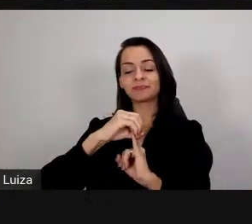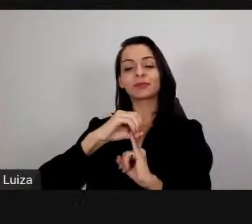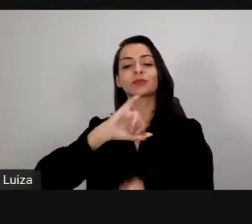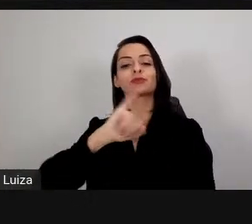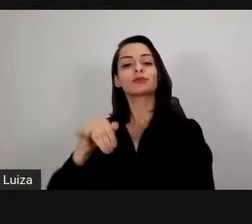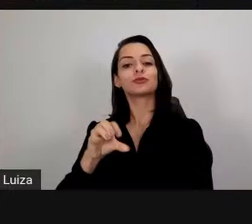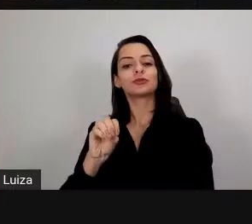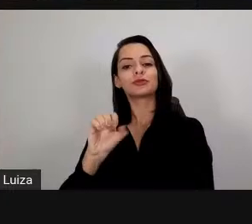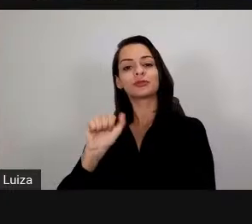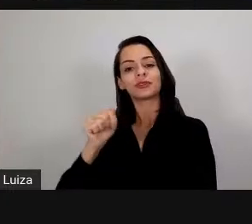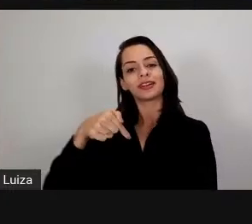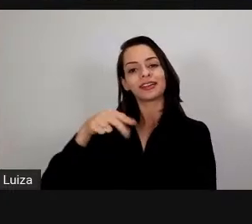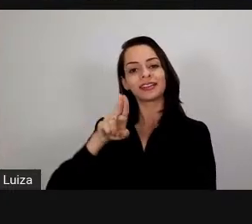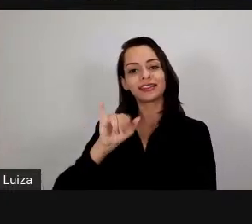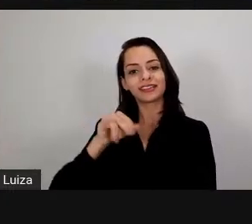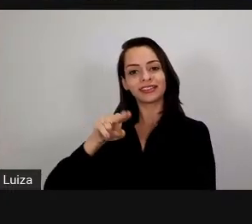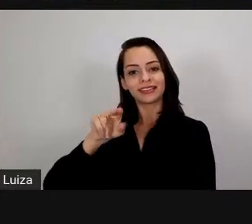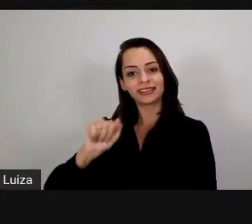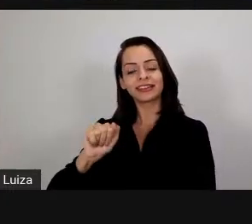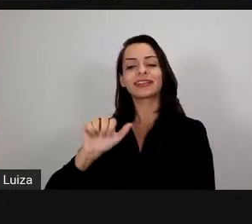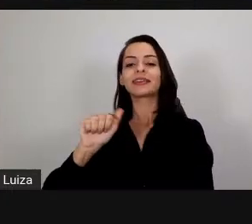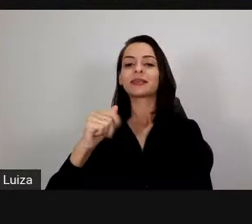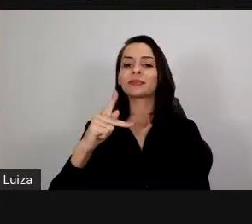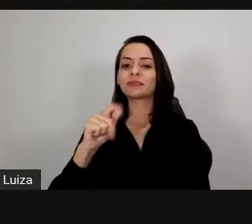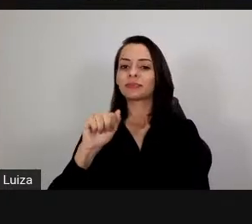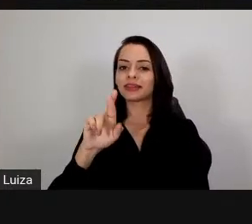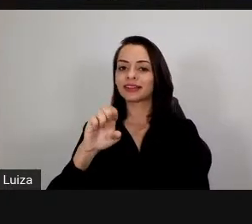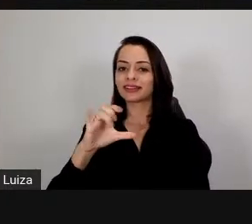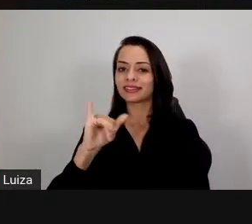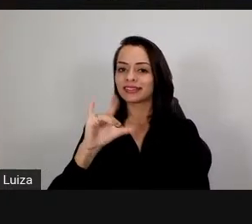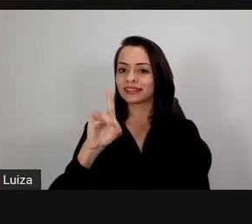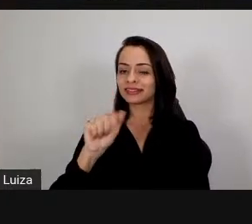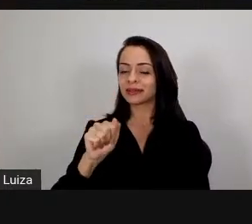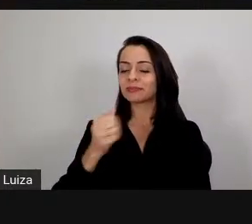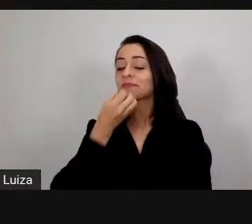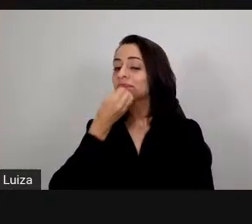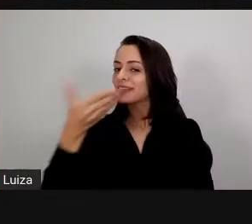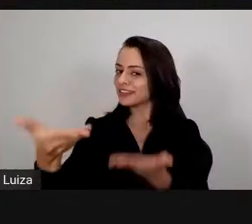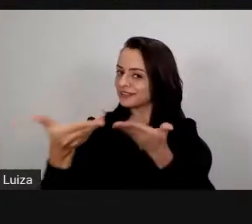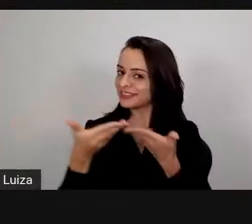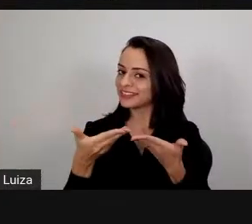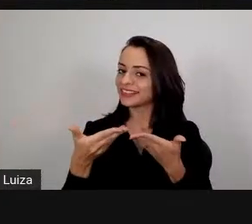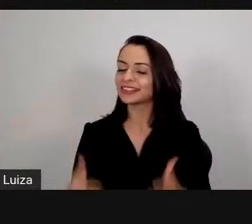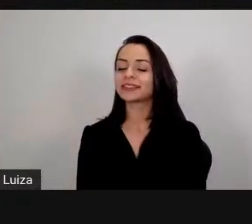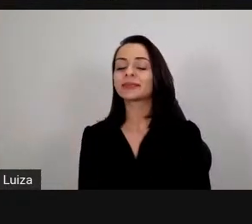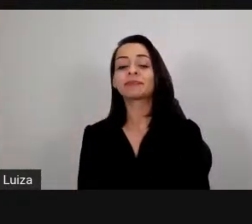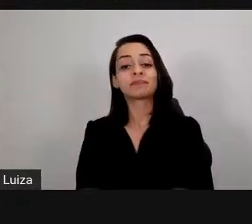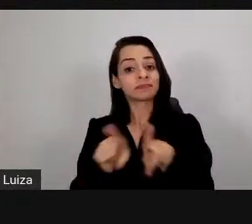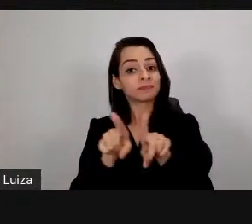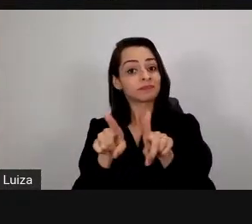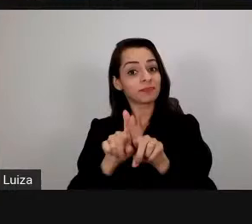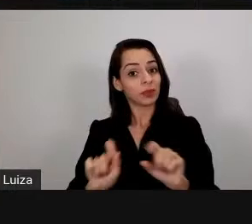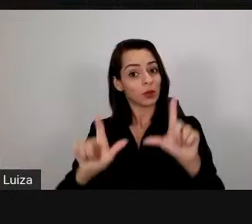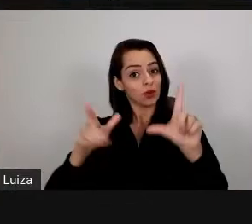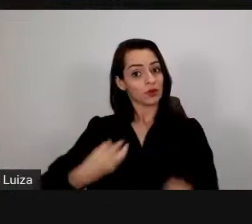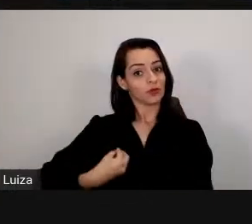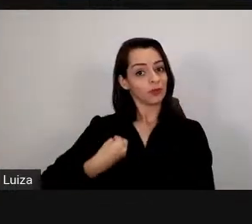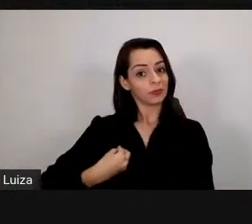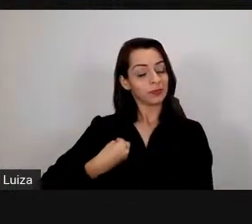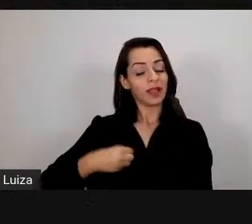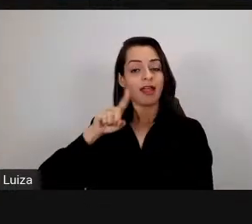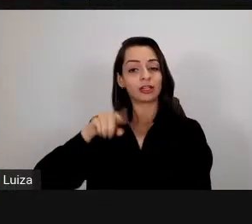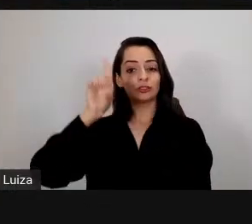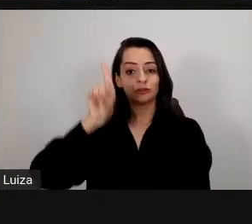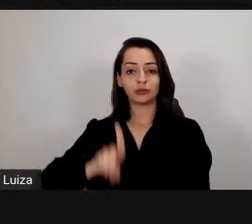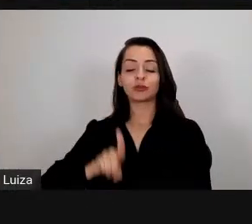Aparecida Nobre da Silva. Bem-vinda, professora Joaquina. Também conosco, a diretora do Centro de Referência em Formação e